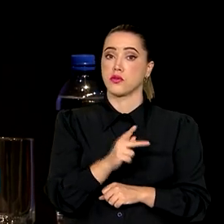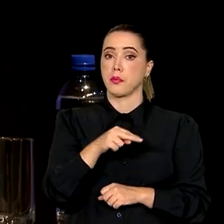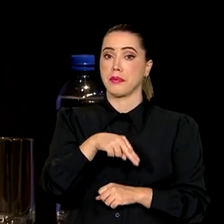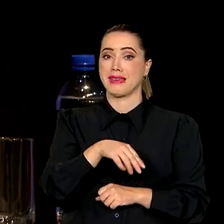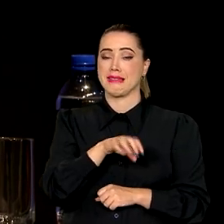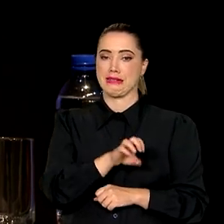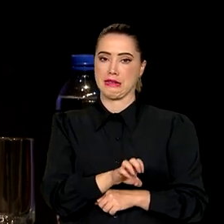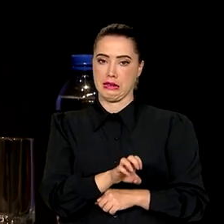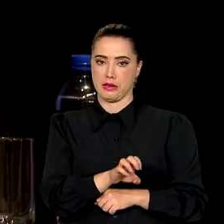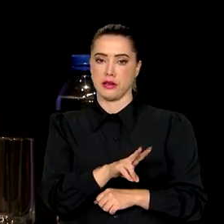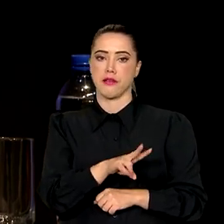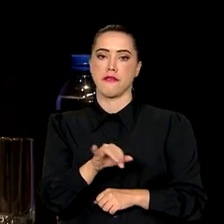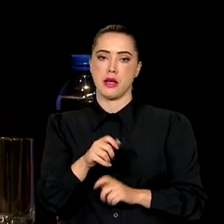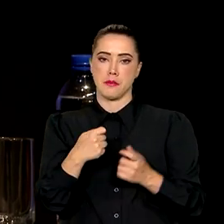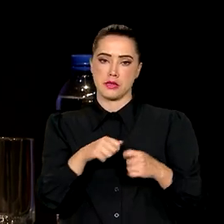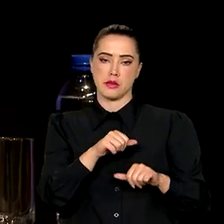ser feito, vamos ter que reformular a partir do ano que vem.